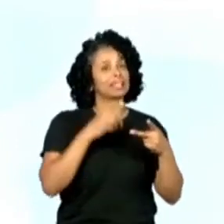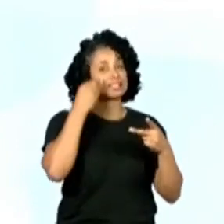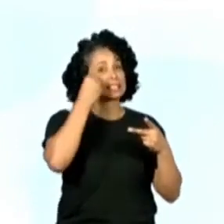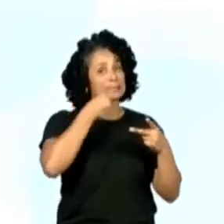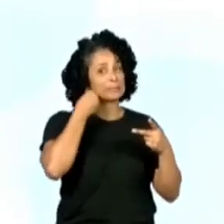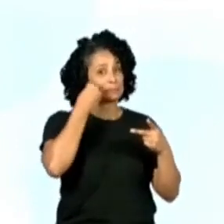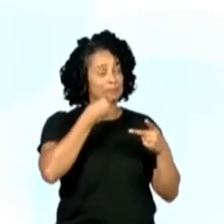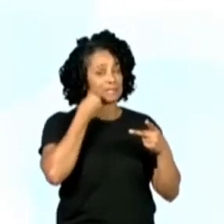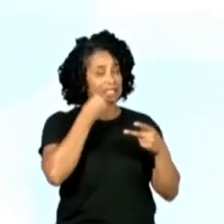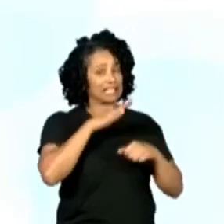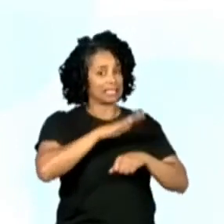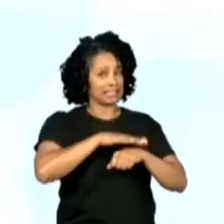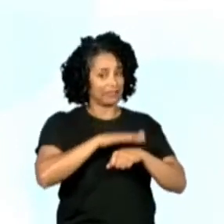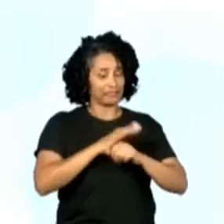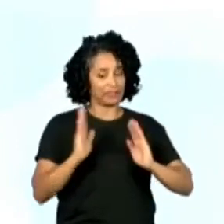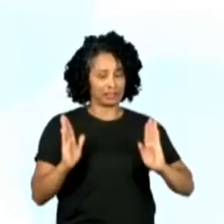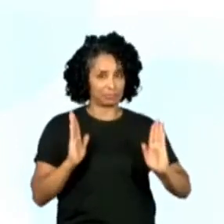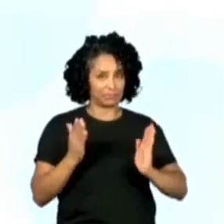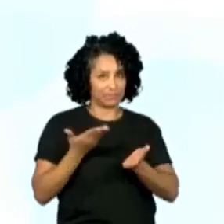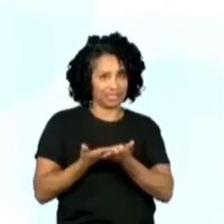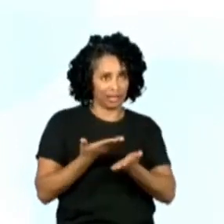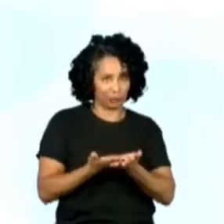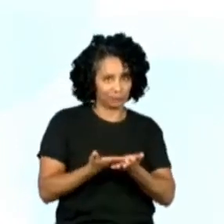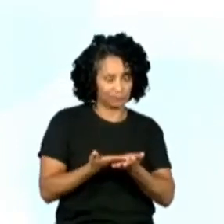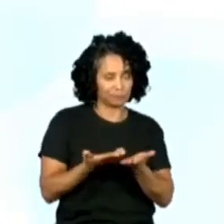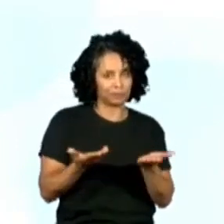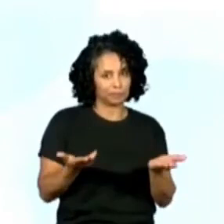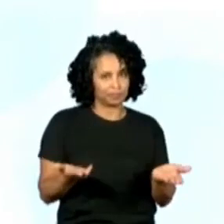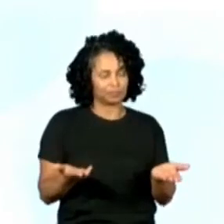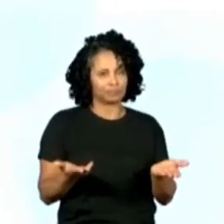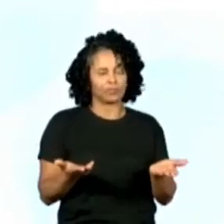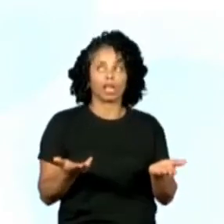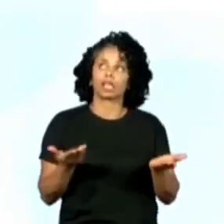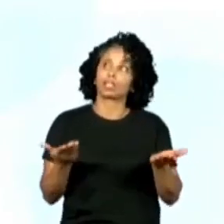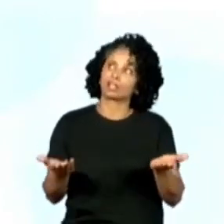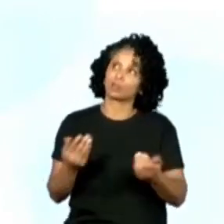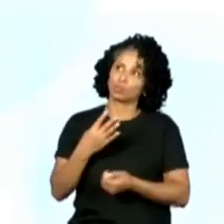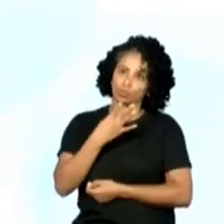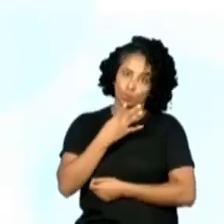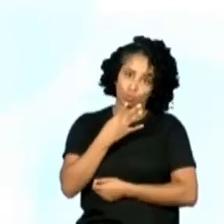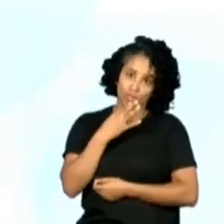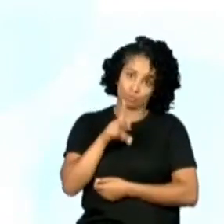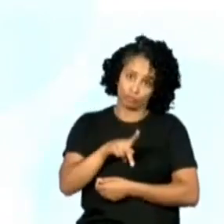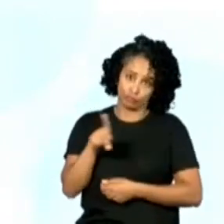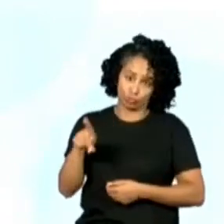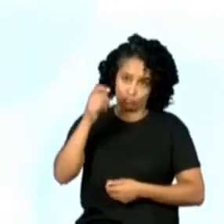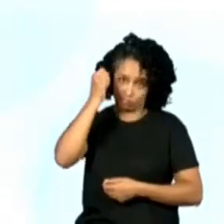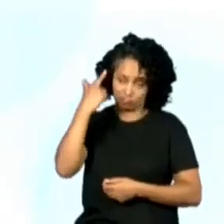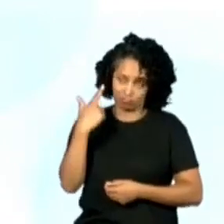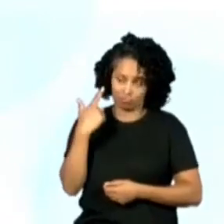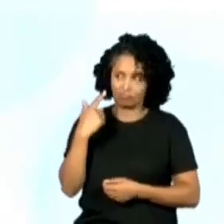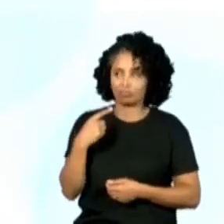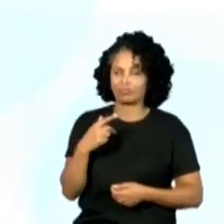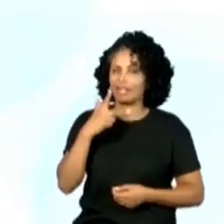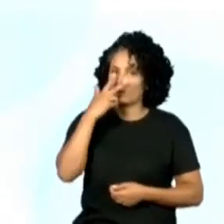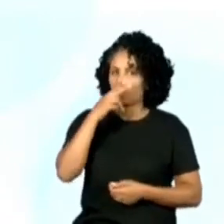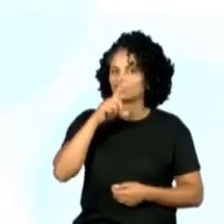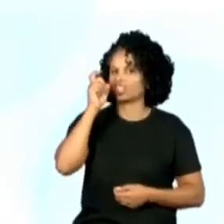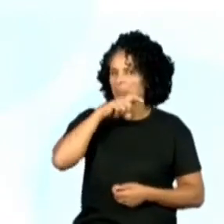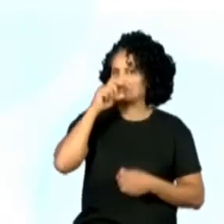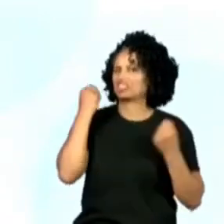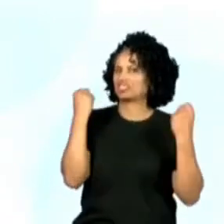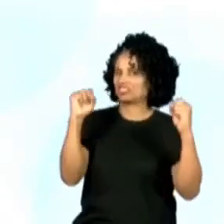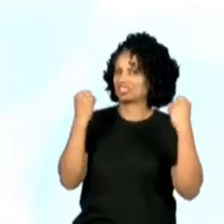durante as aulas. Olha, eu sei da professora Ana Lu. Ela... A mentira é que ela gosta de fazer exercícios.